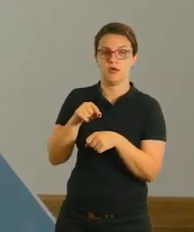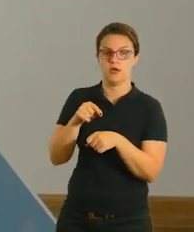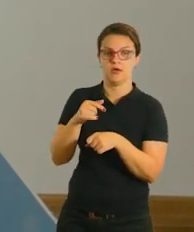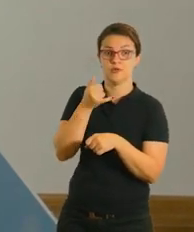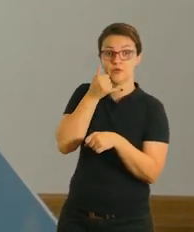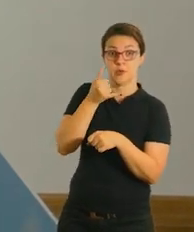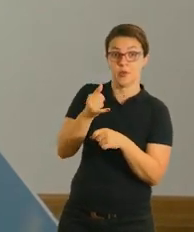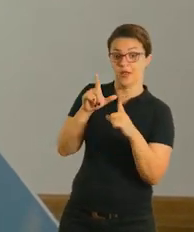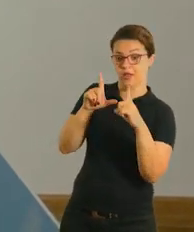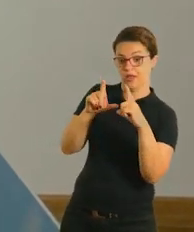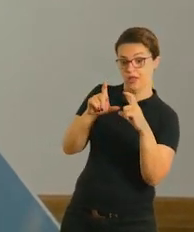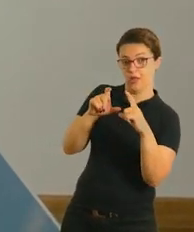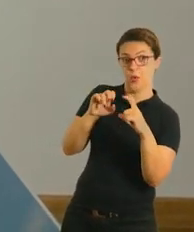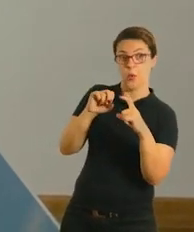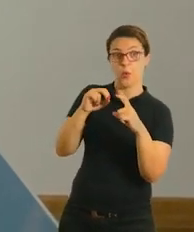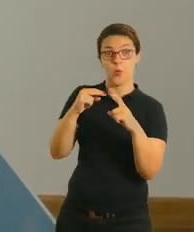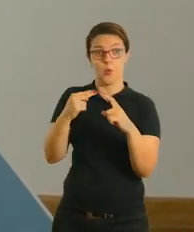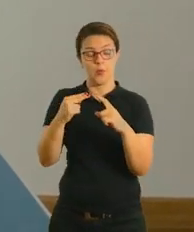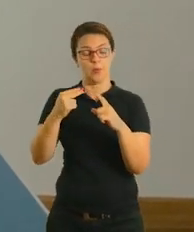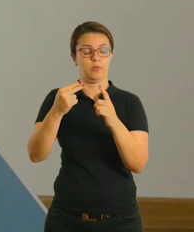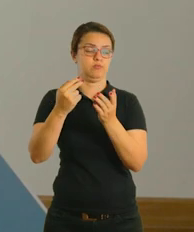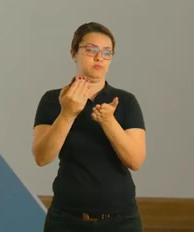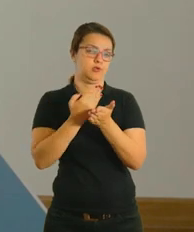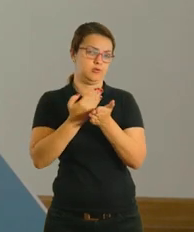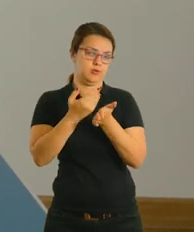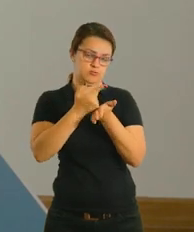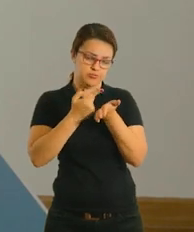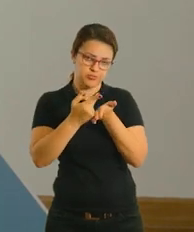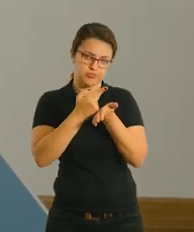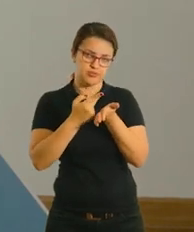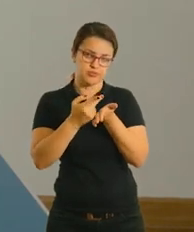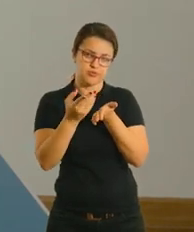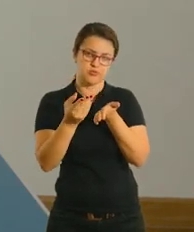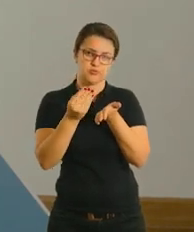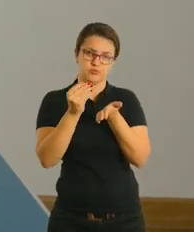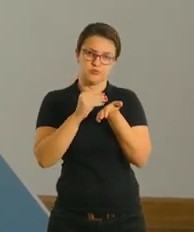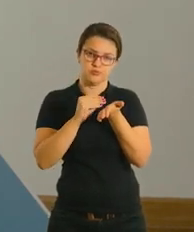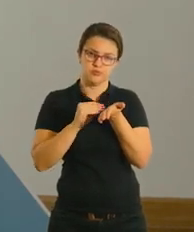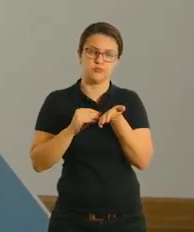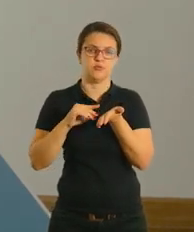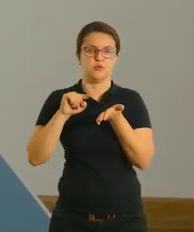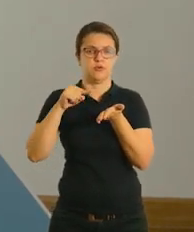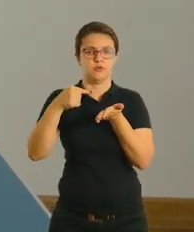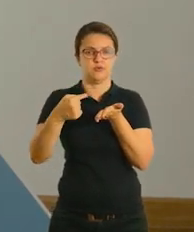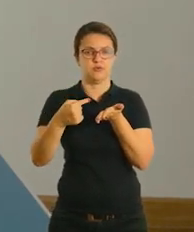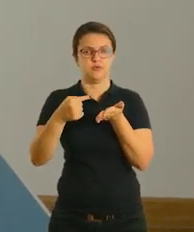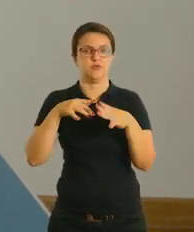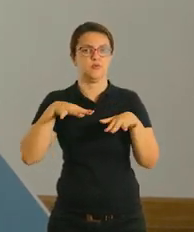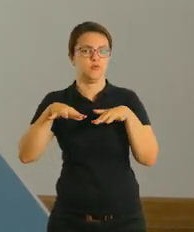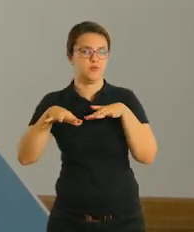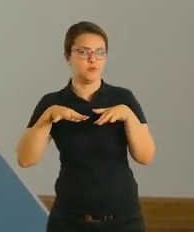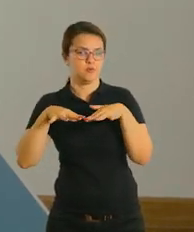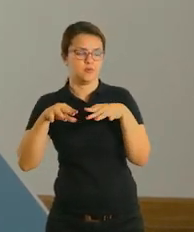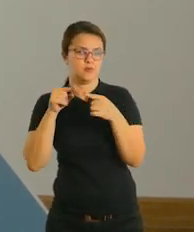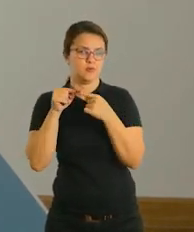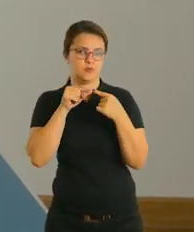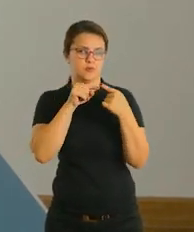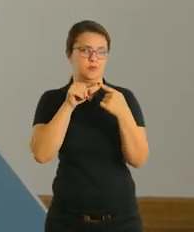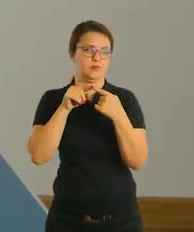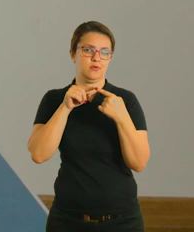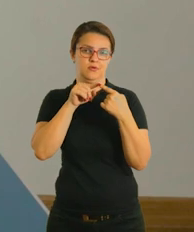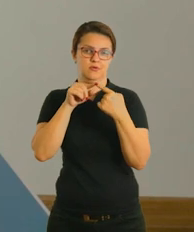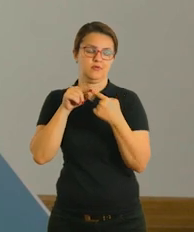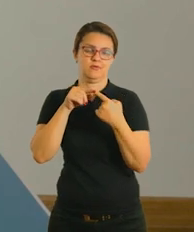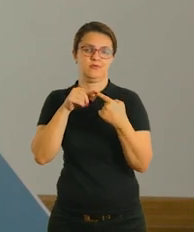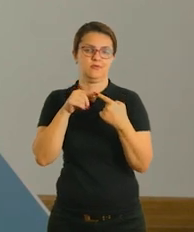posição no celular ou desenhar posteriormente e vai armazenar, que futuramente vai se tornar uma coreografia que ela vai